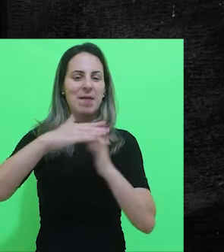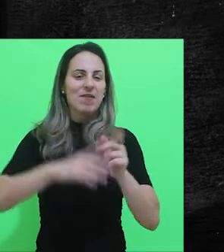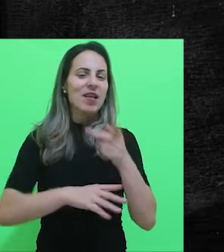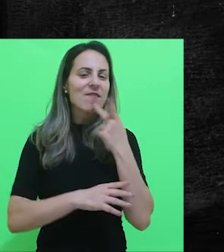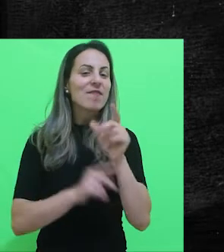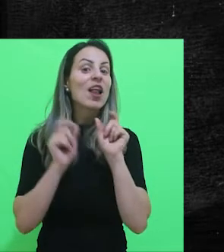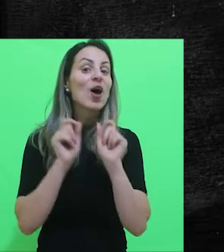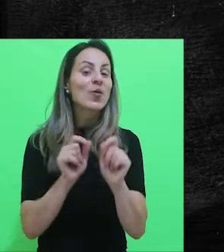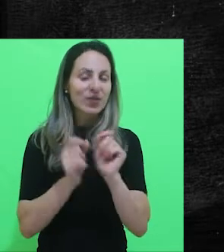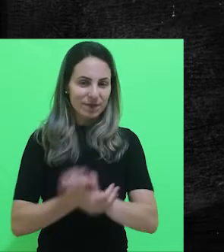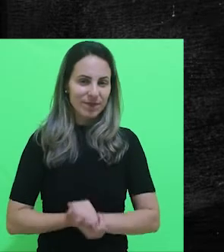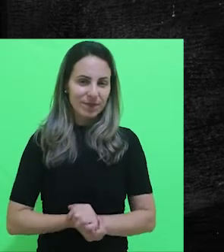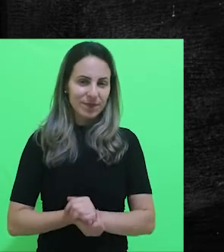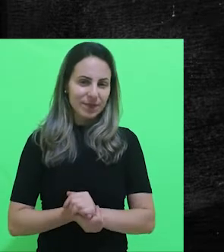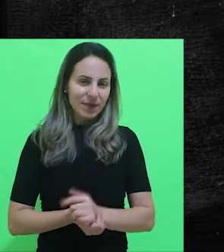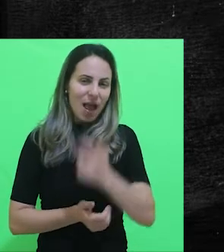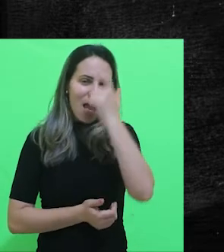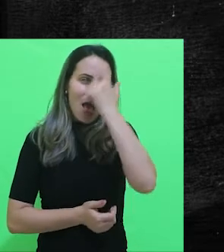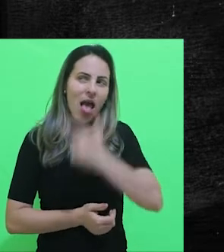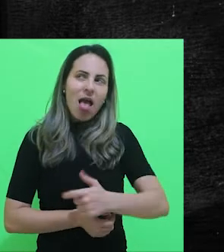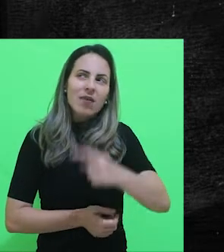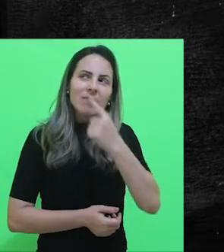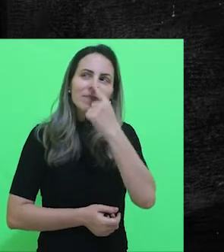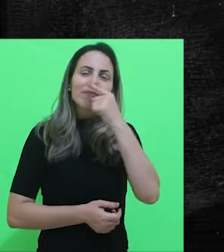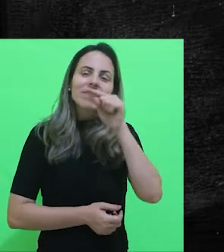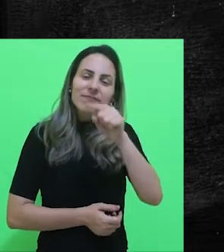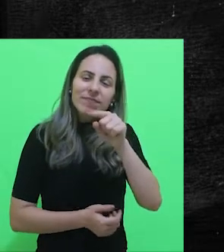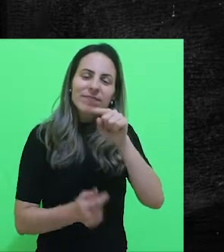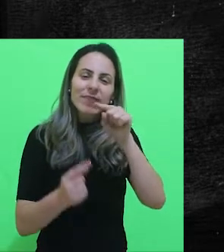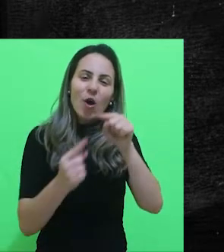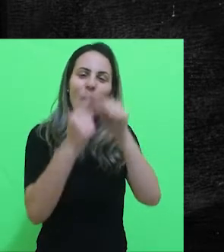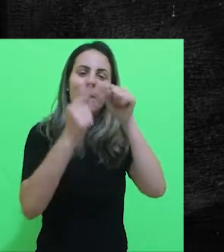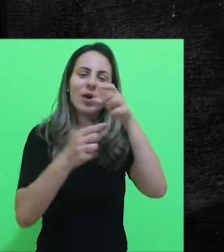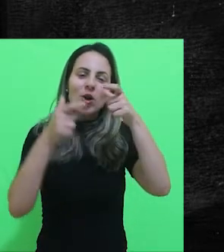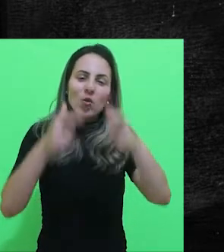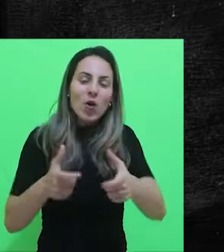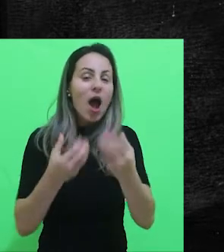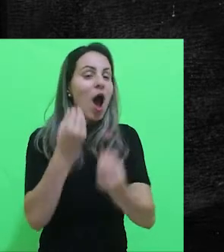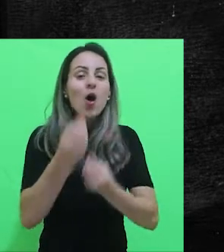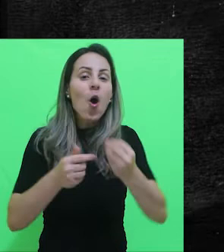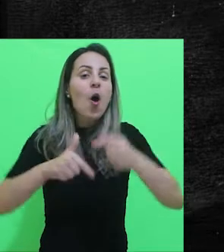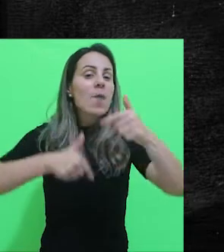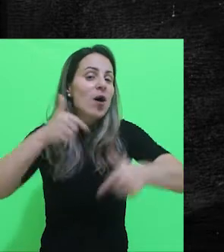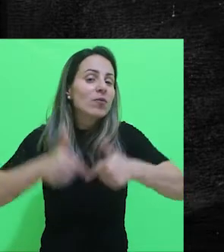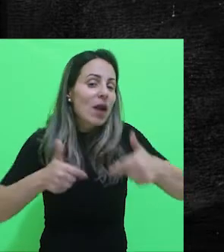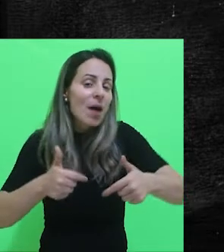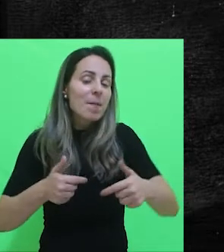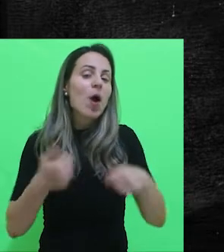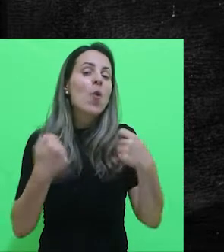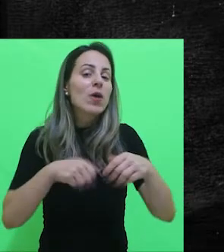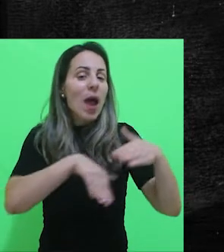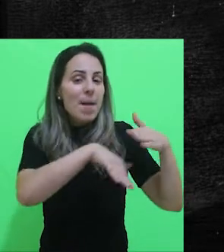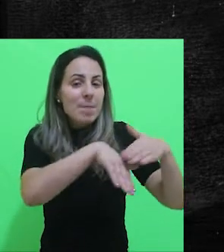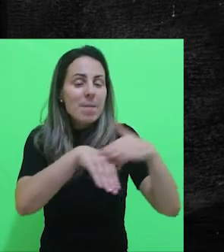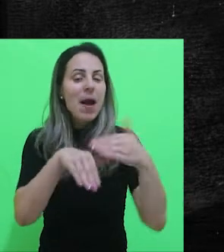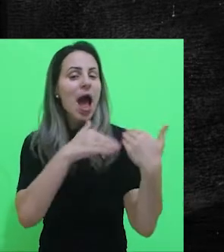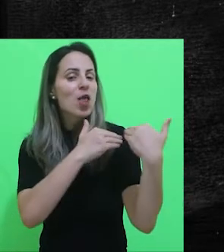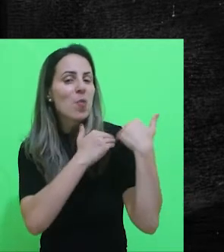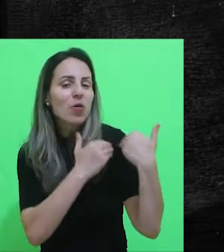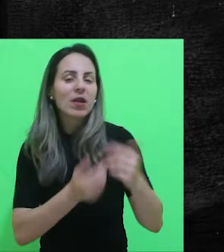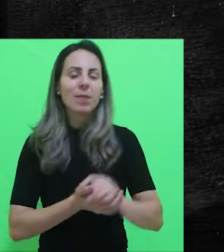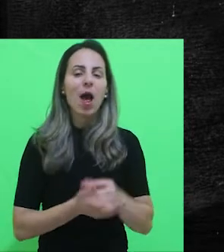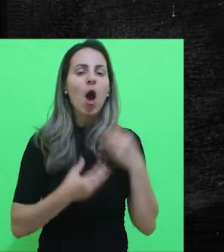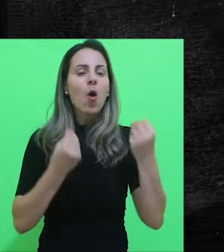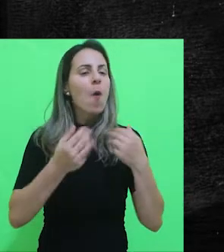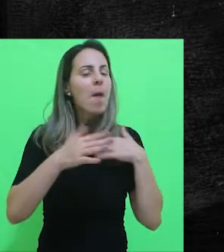dizer para ele que você se vê naquele lugar, perguntando como é o trabalho, quais seriam as suas funções, em como você